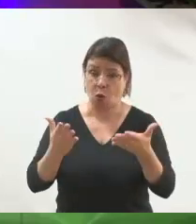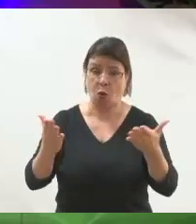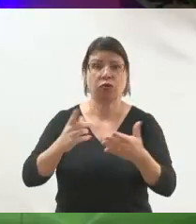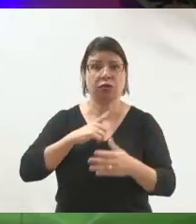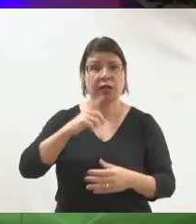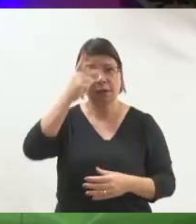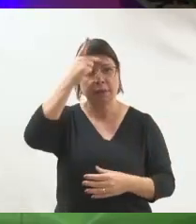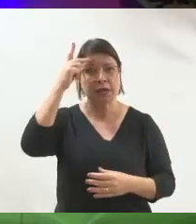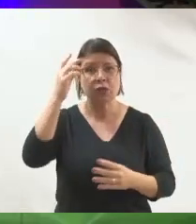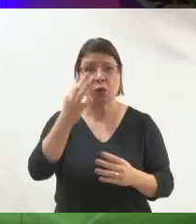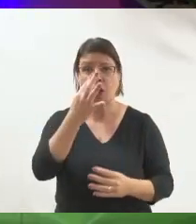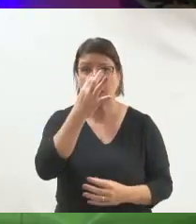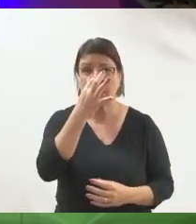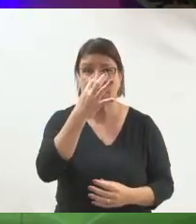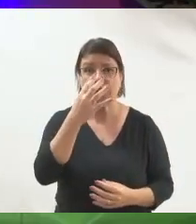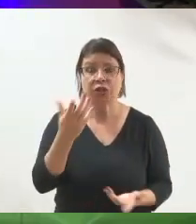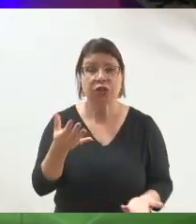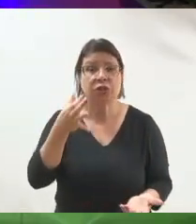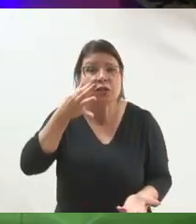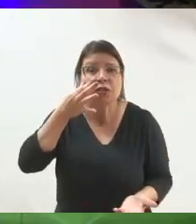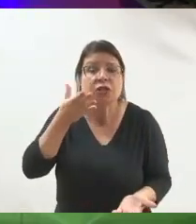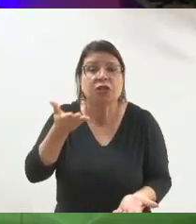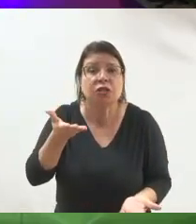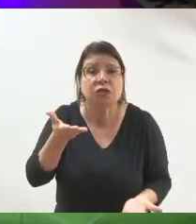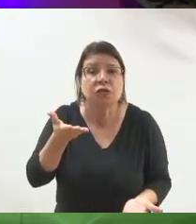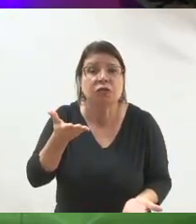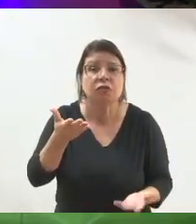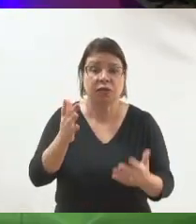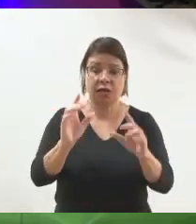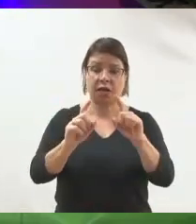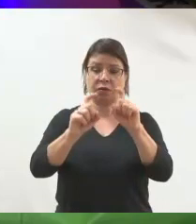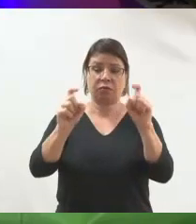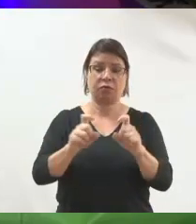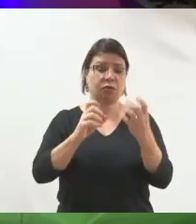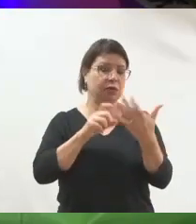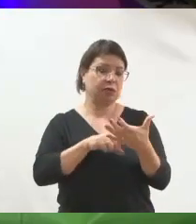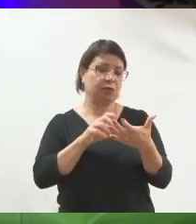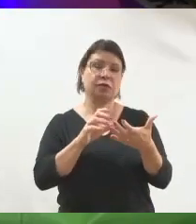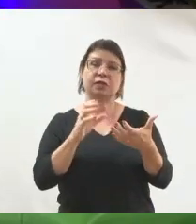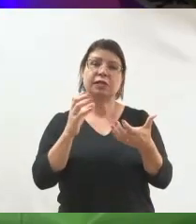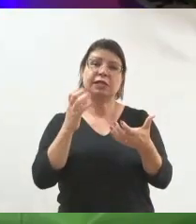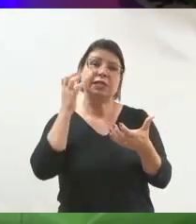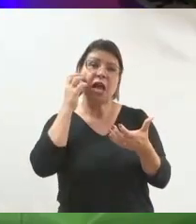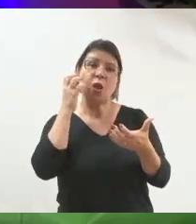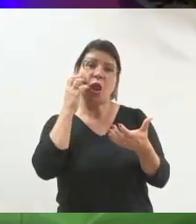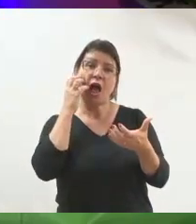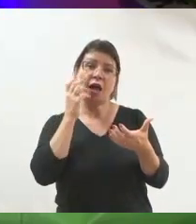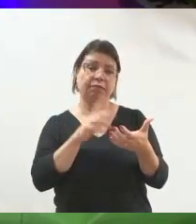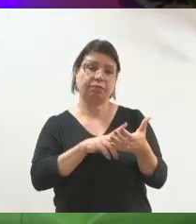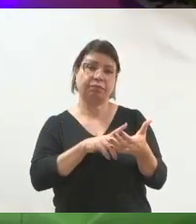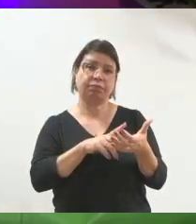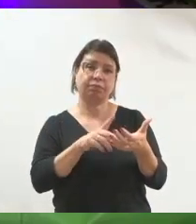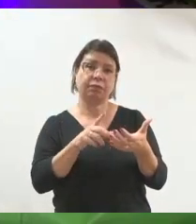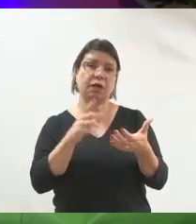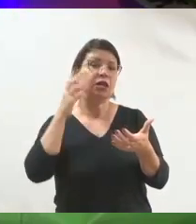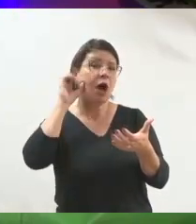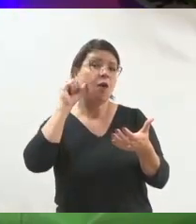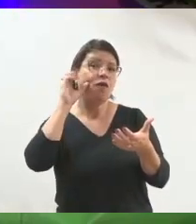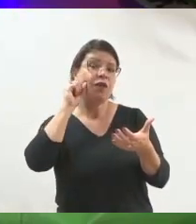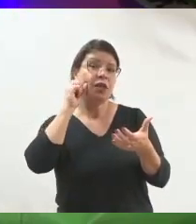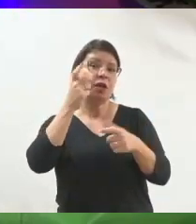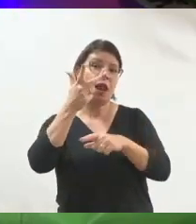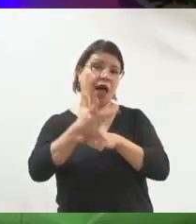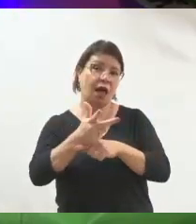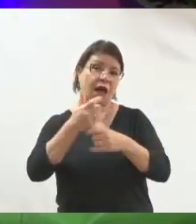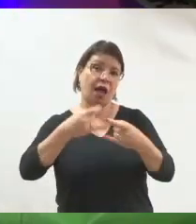agora, ao vivo, está com o celular em outra aba, está olhando a rede social. Hoje já é muito comum isso. A atenção das